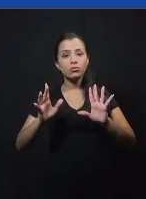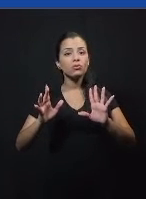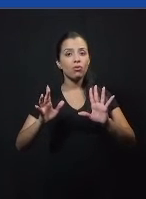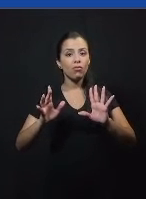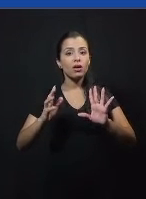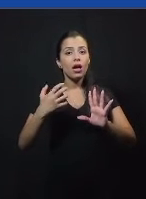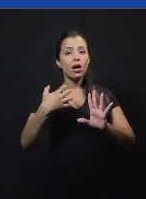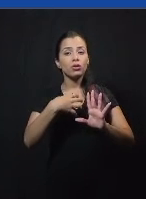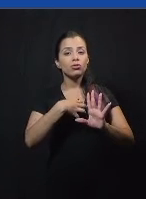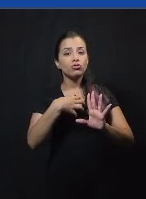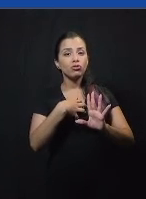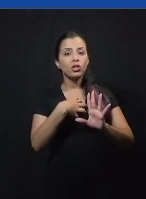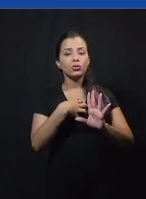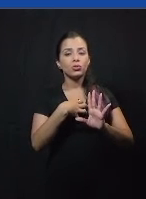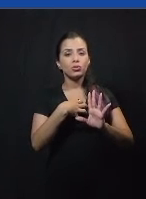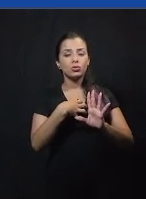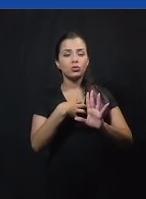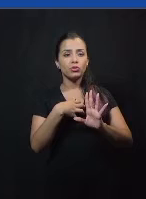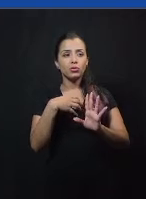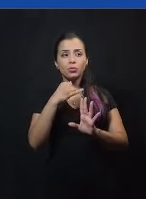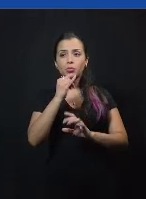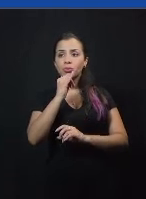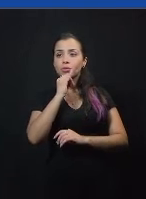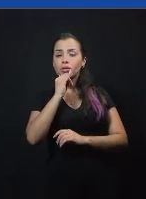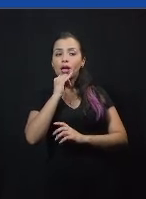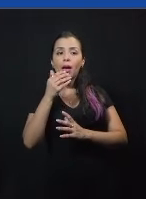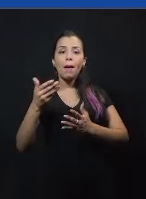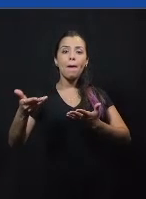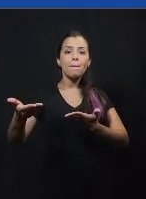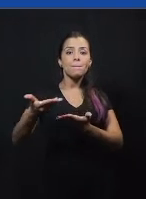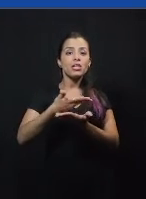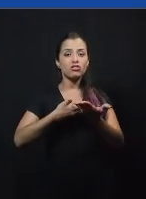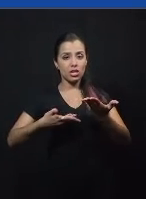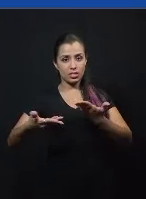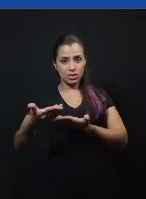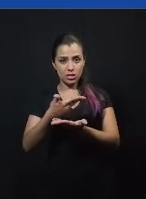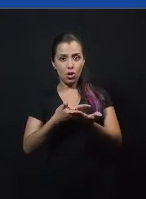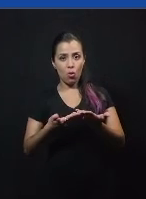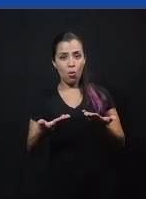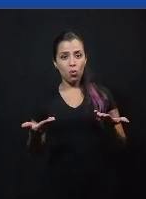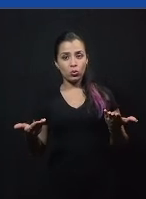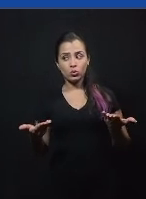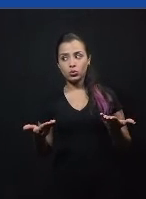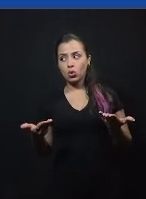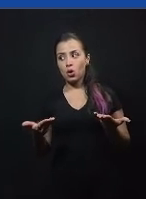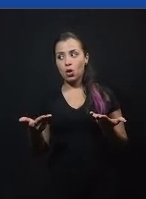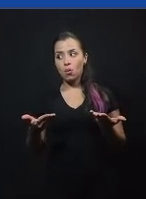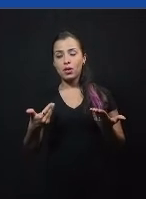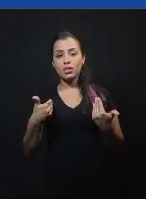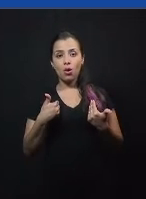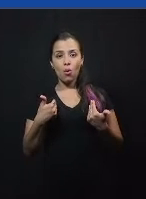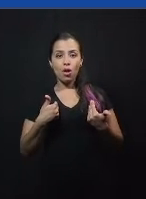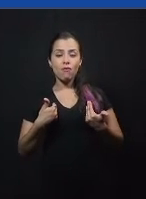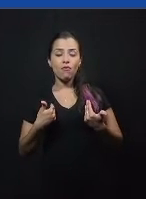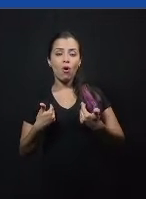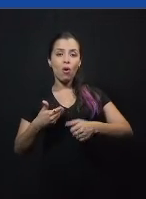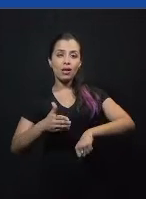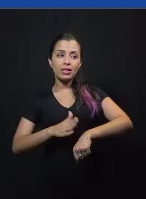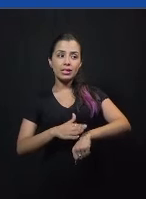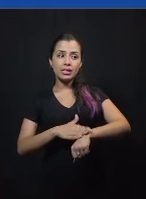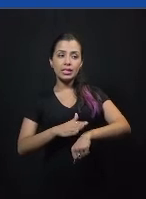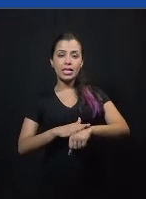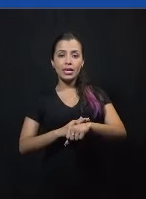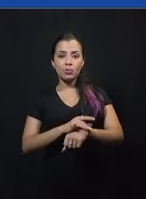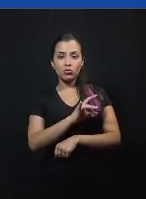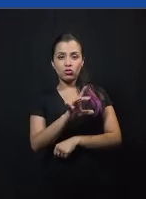a mediação desse debate sou eu, tá? Eu vou cronometrar a resposta deles. E aí, eu vou falar,